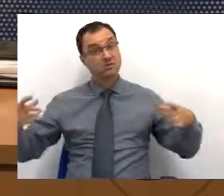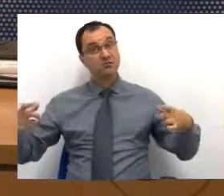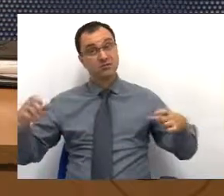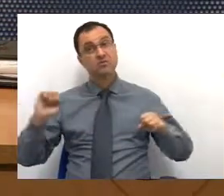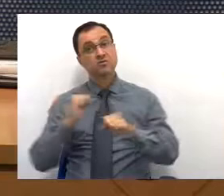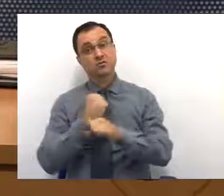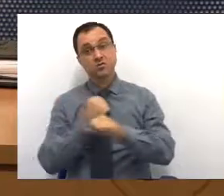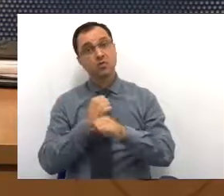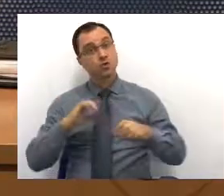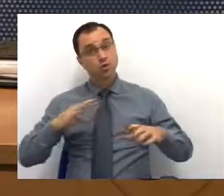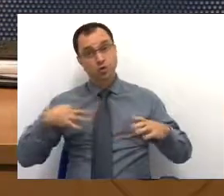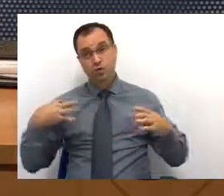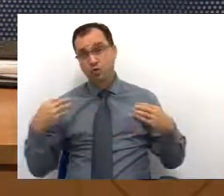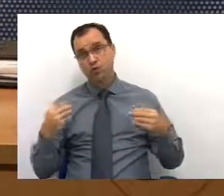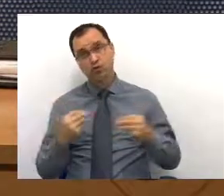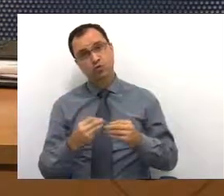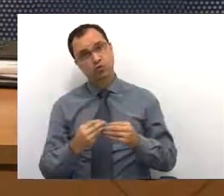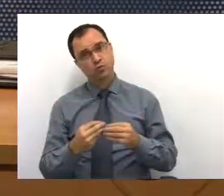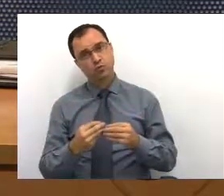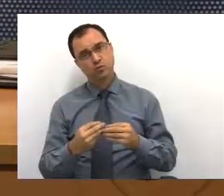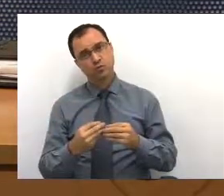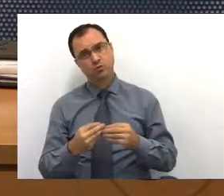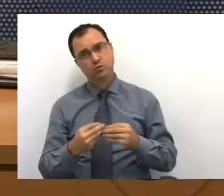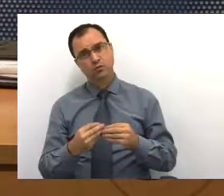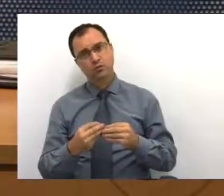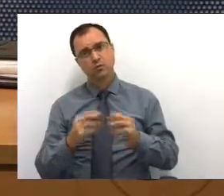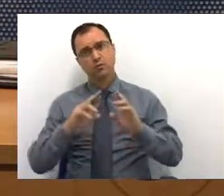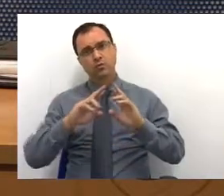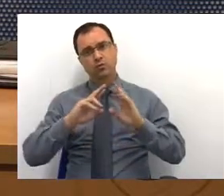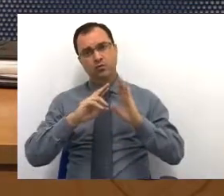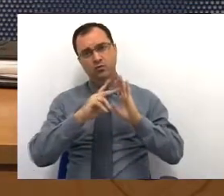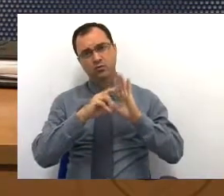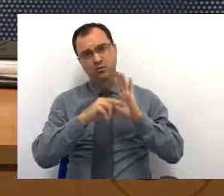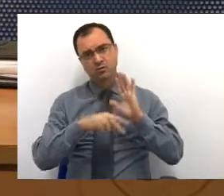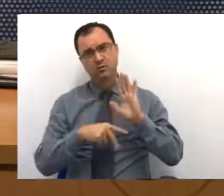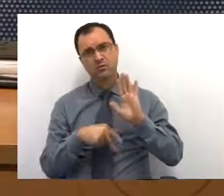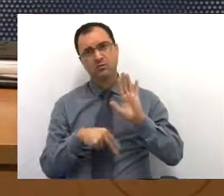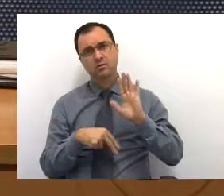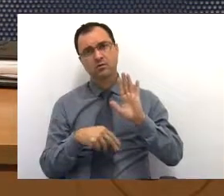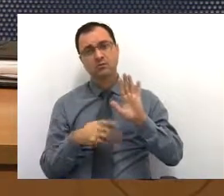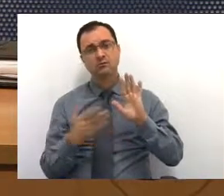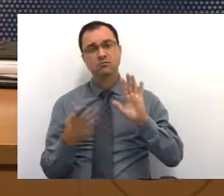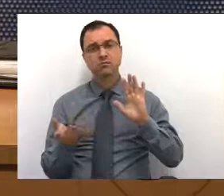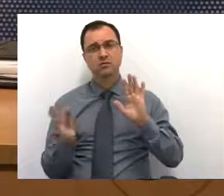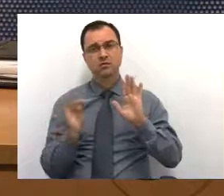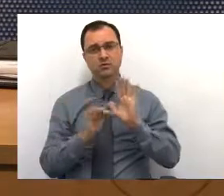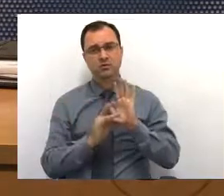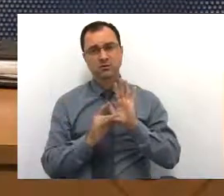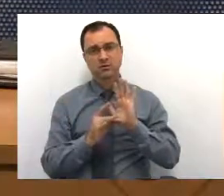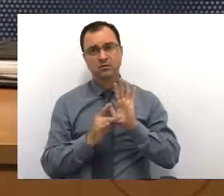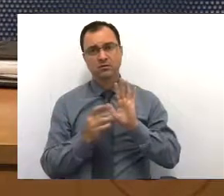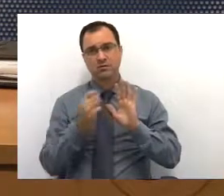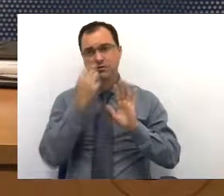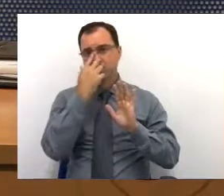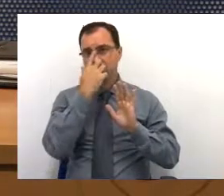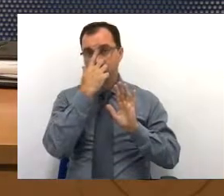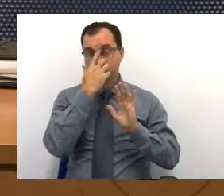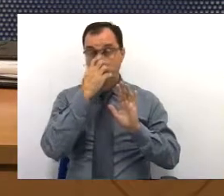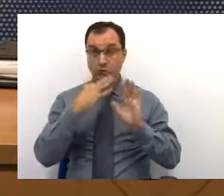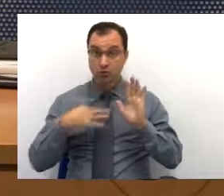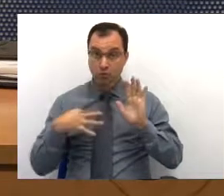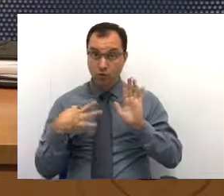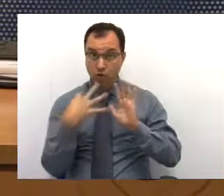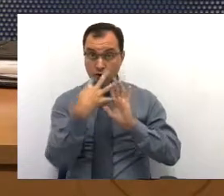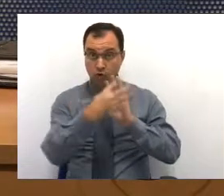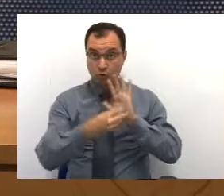não está tudo detalhado. Na verdade, todas as